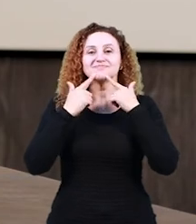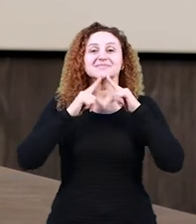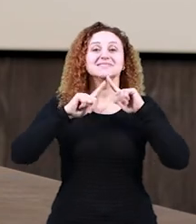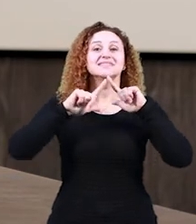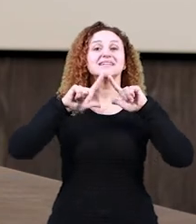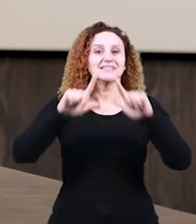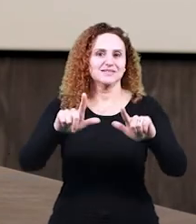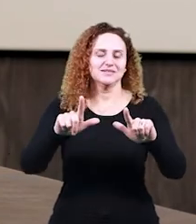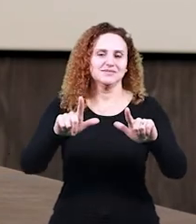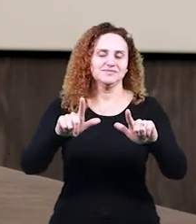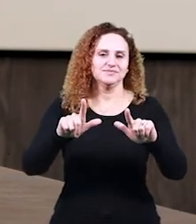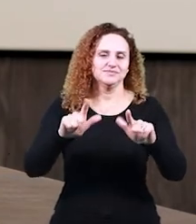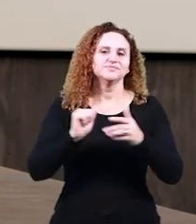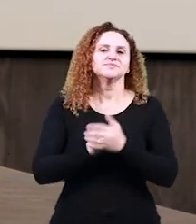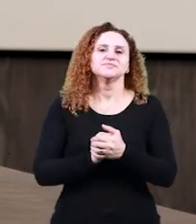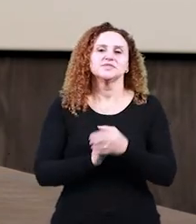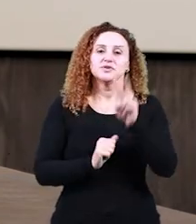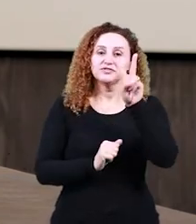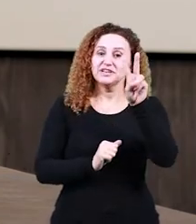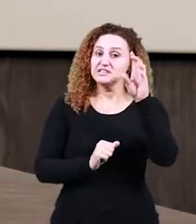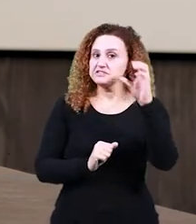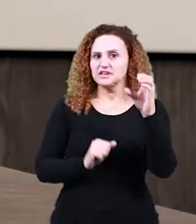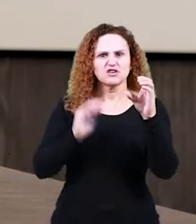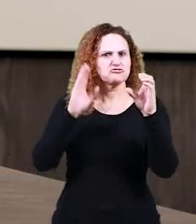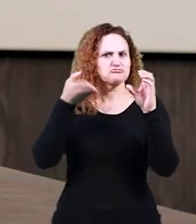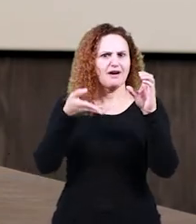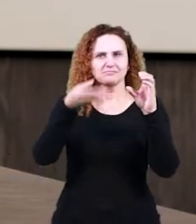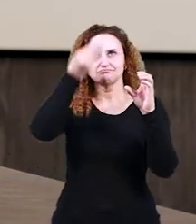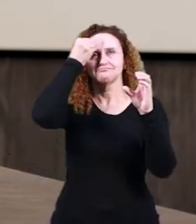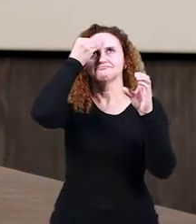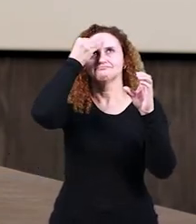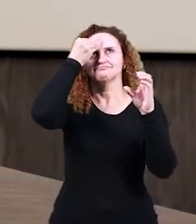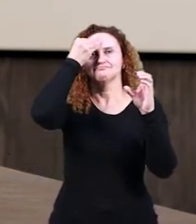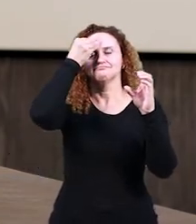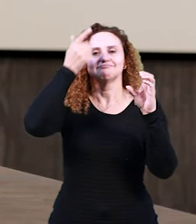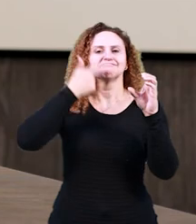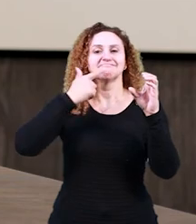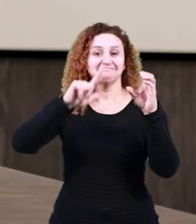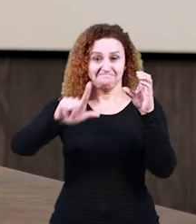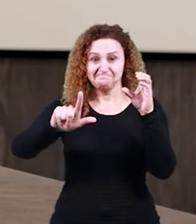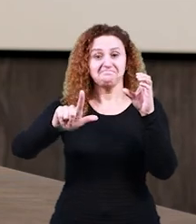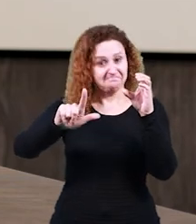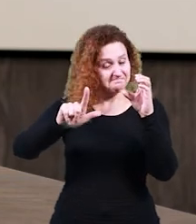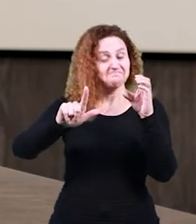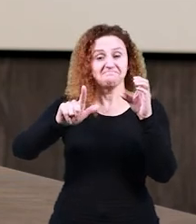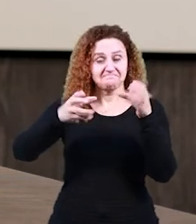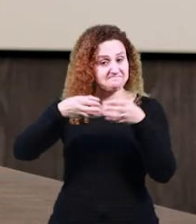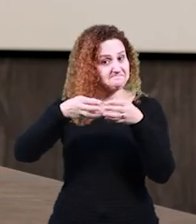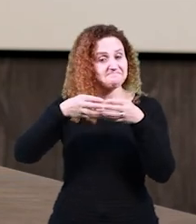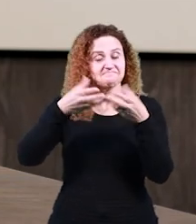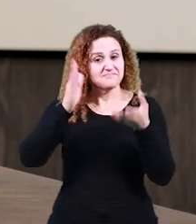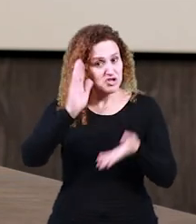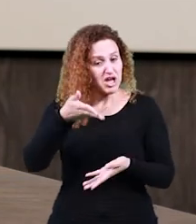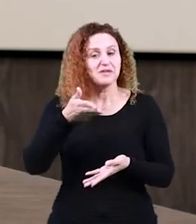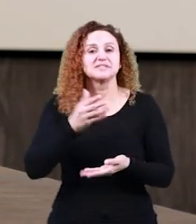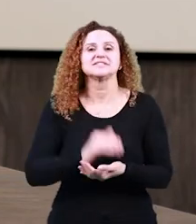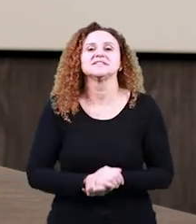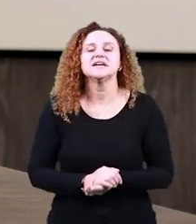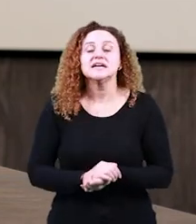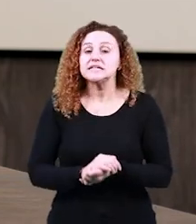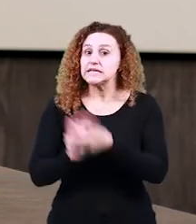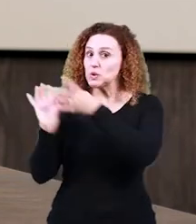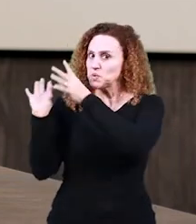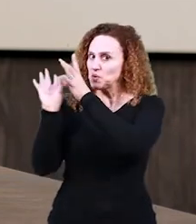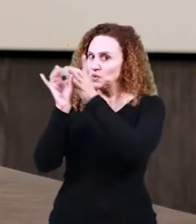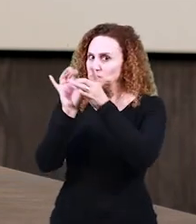VC já usou, já entrou no léxico da língua. Então, essa mudança de você para você em contextos informais, deixemos